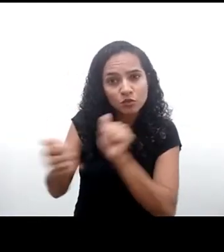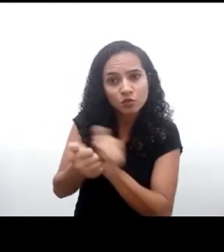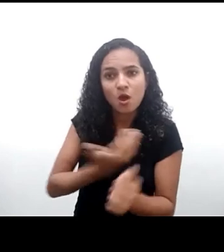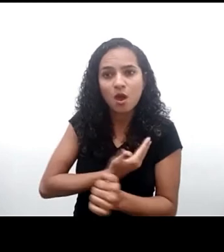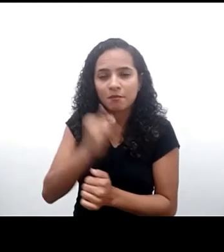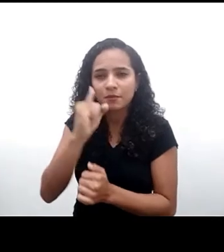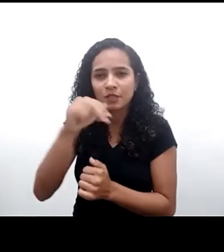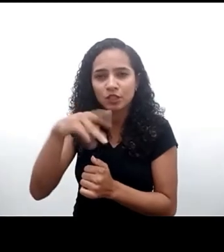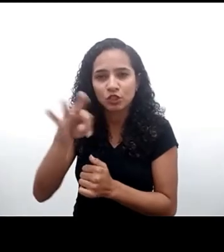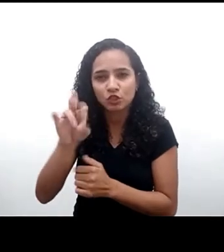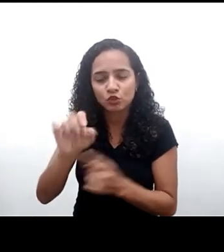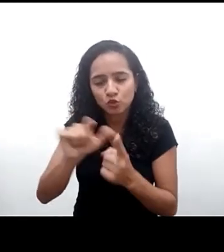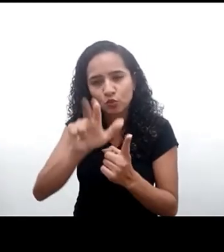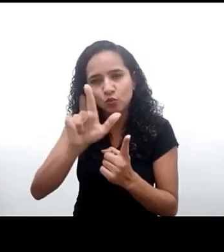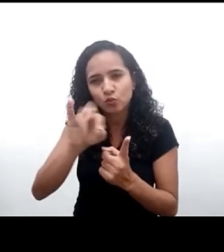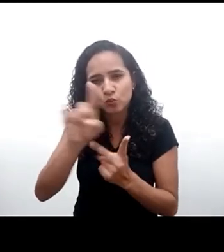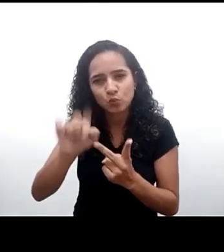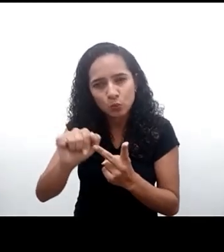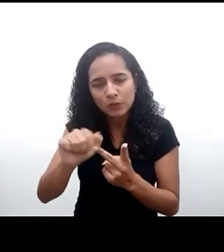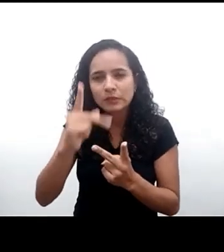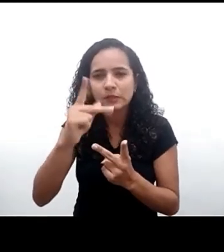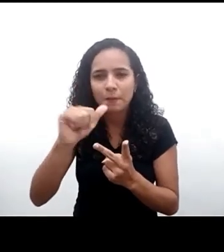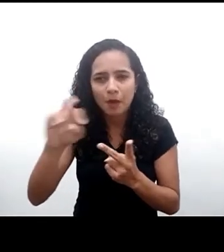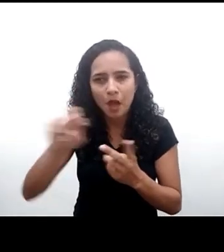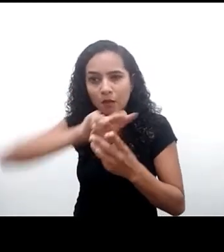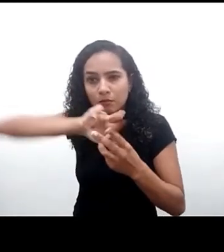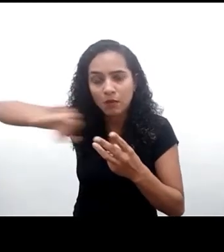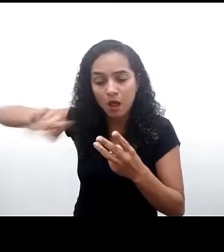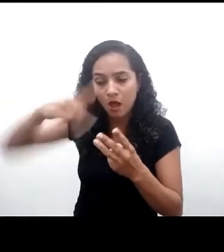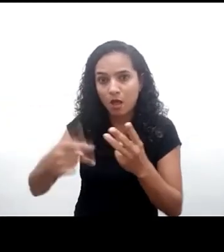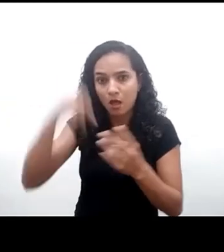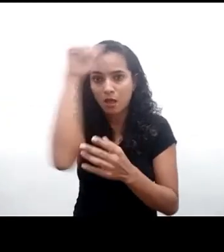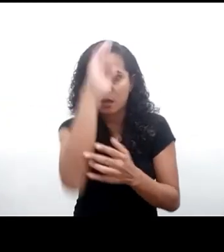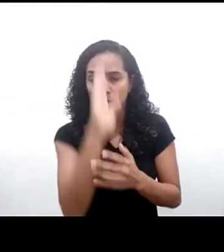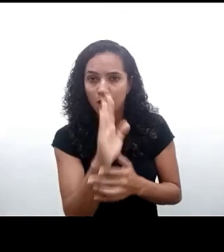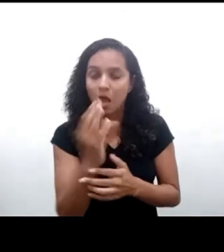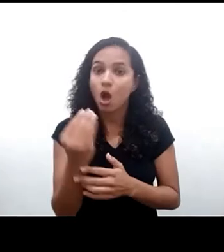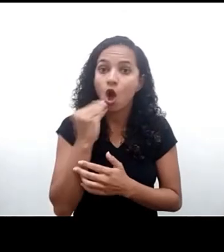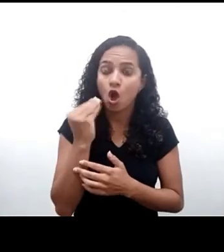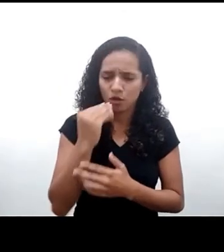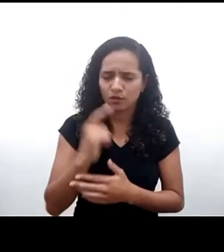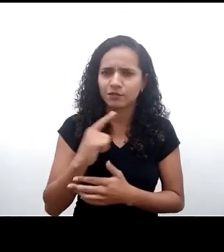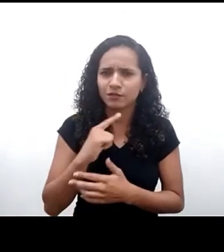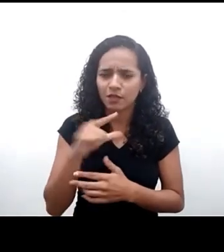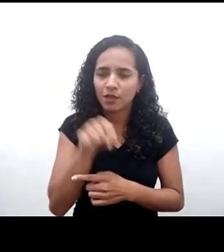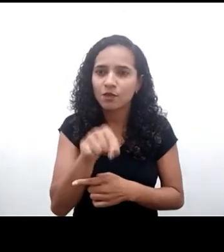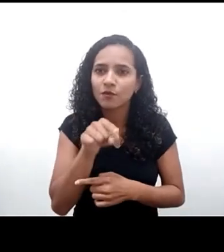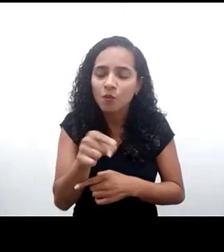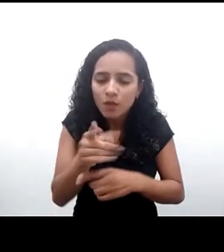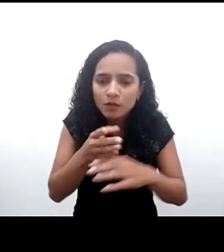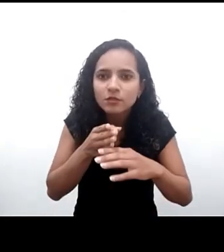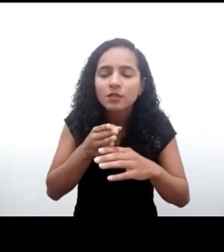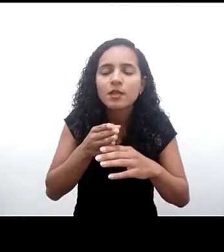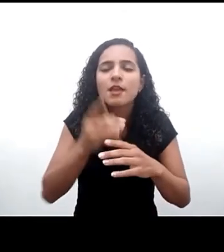Luísa, Fábio, do citic.br aqui no Brasil, a gente teve a oportunidade de conduzir a consulta com crianças e